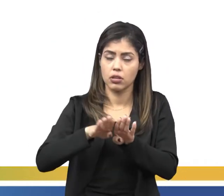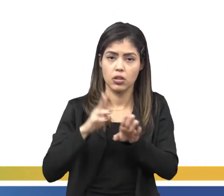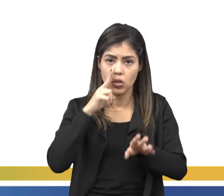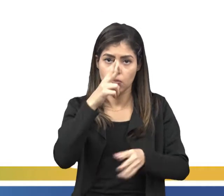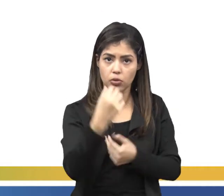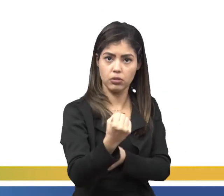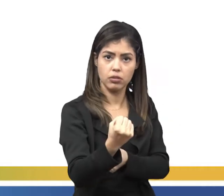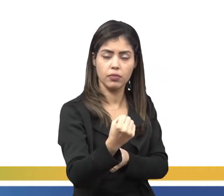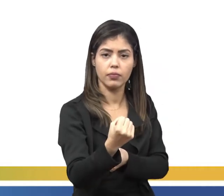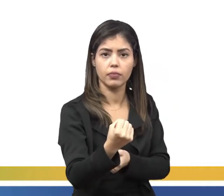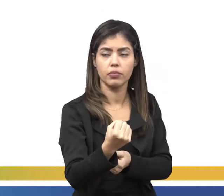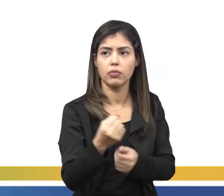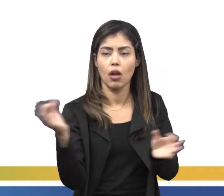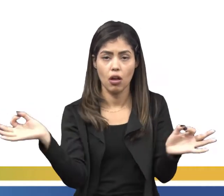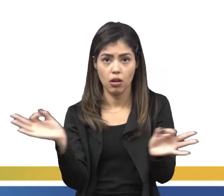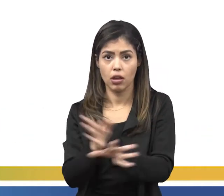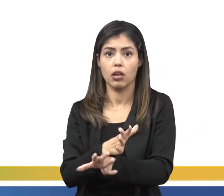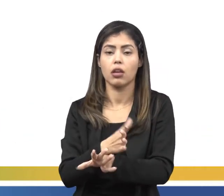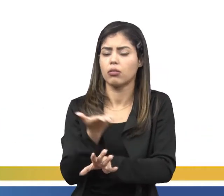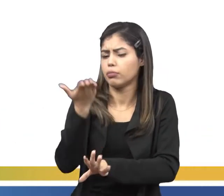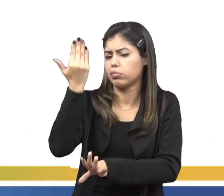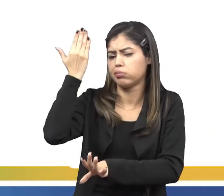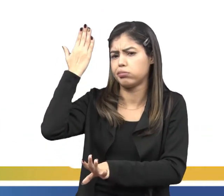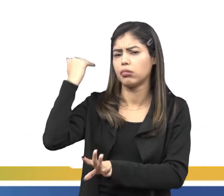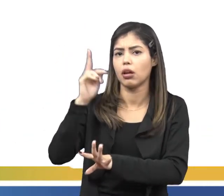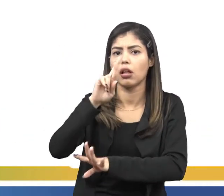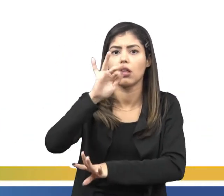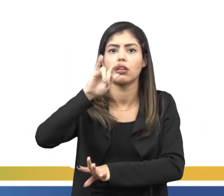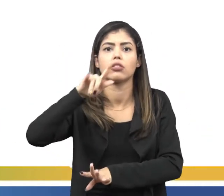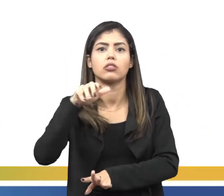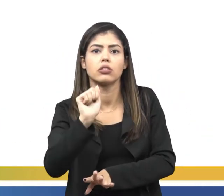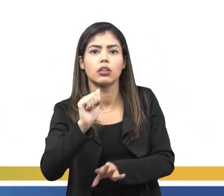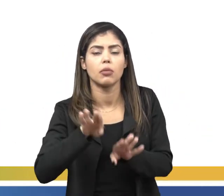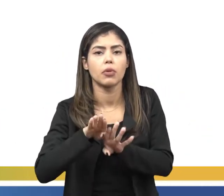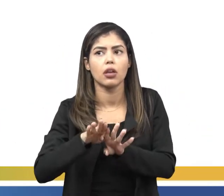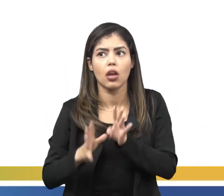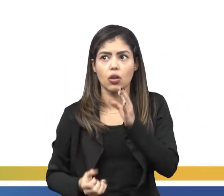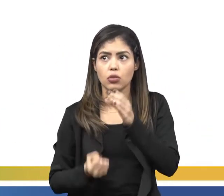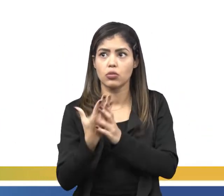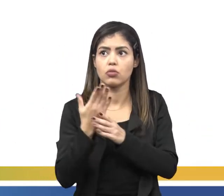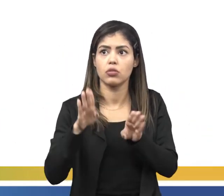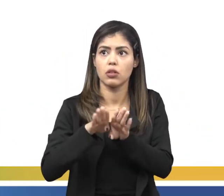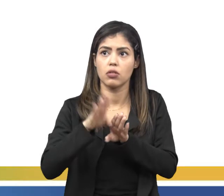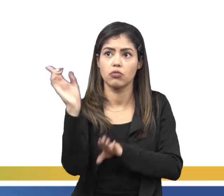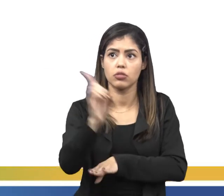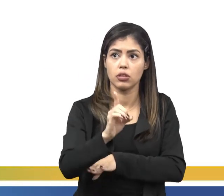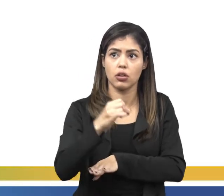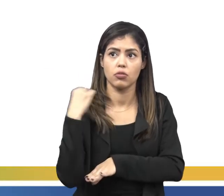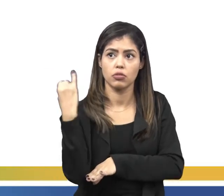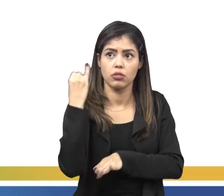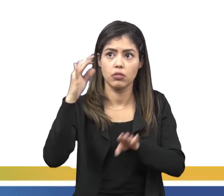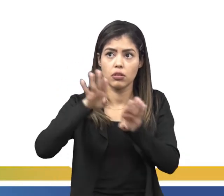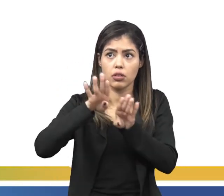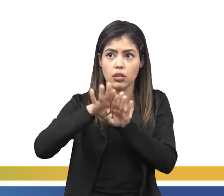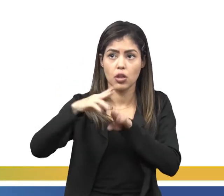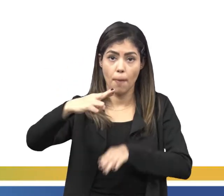O término do Antigo Regime se consuma quando a teoria política consagra a propriedade privada como direito